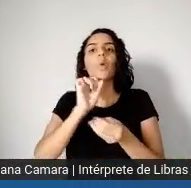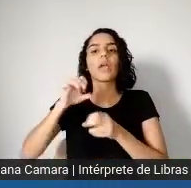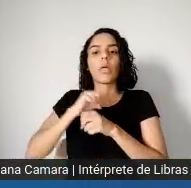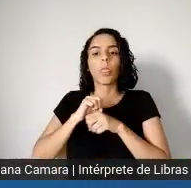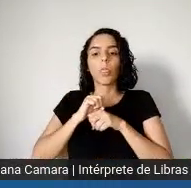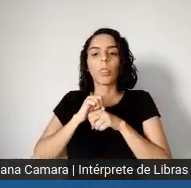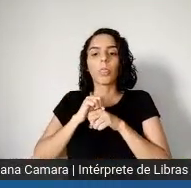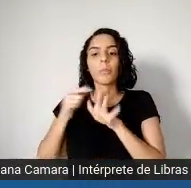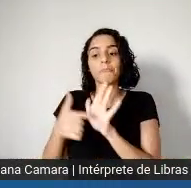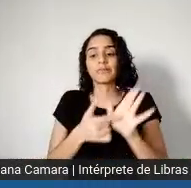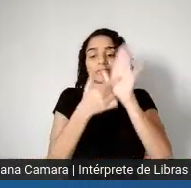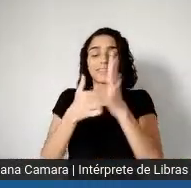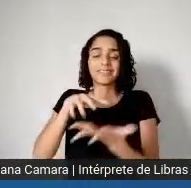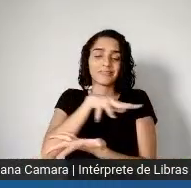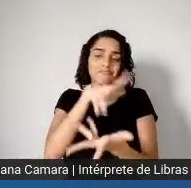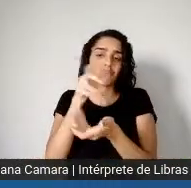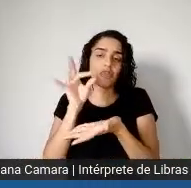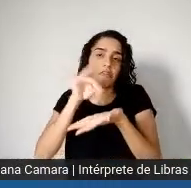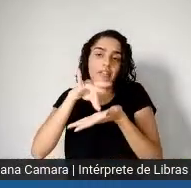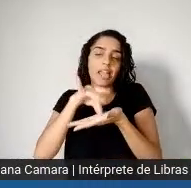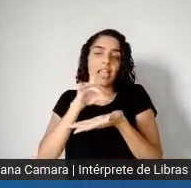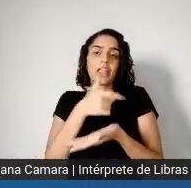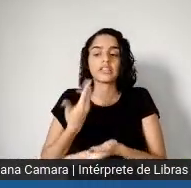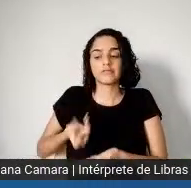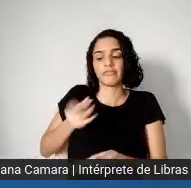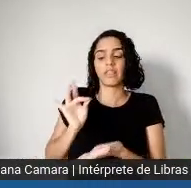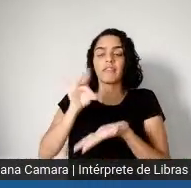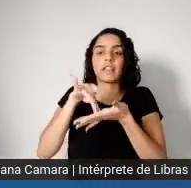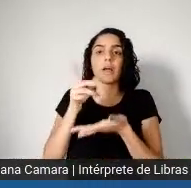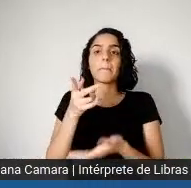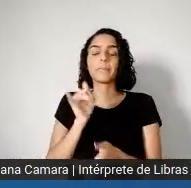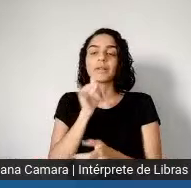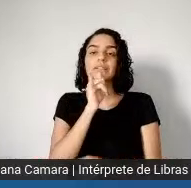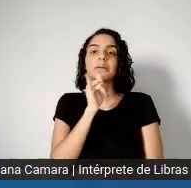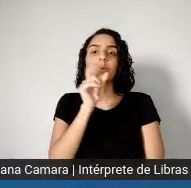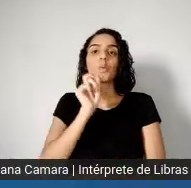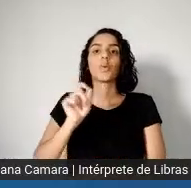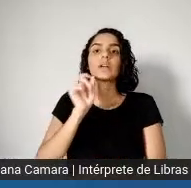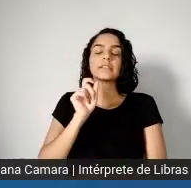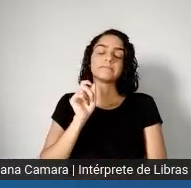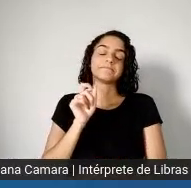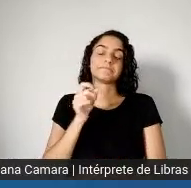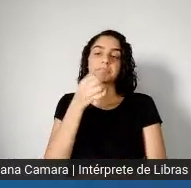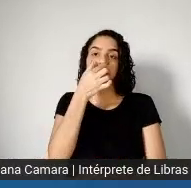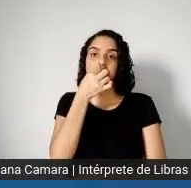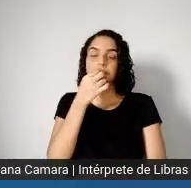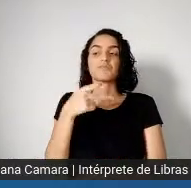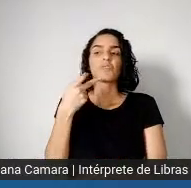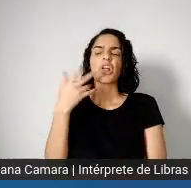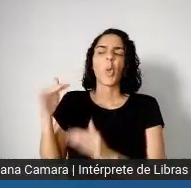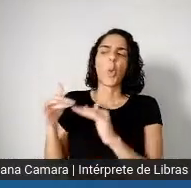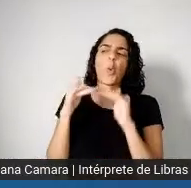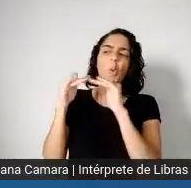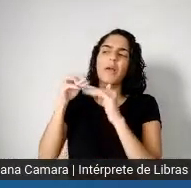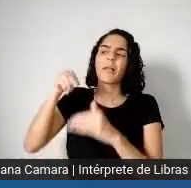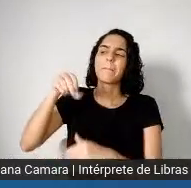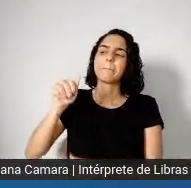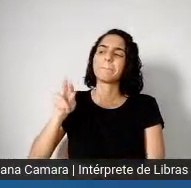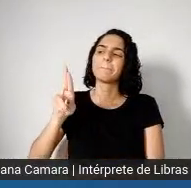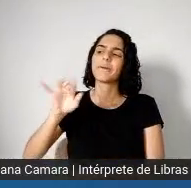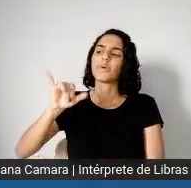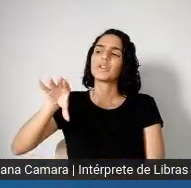real, para o mundo da vida, né? O Lancet, por exemplo, fala aqui, dialogando e concordando completamente com o Maurício, é como o